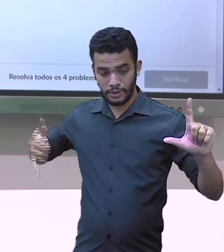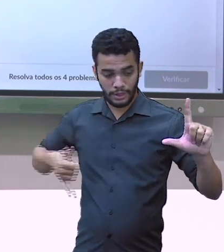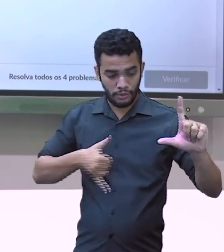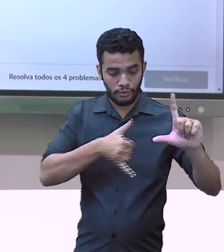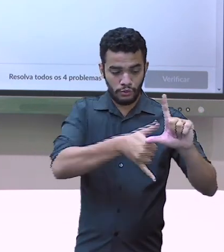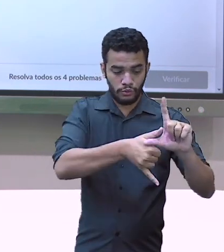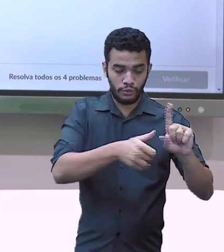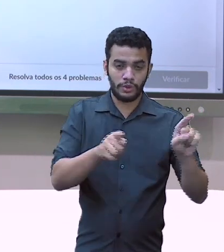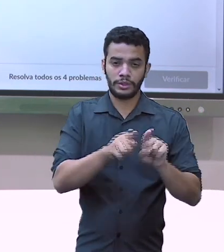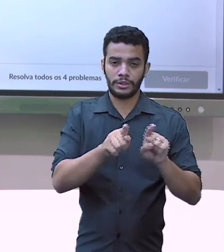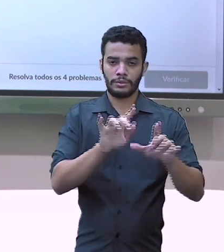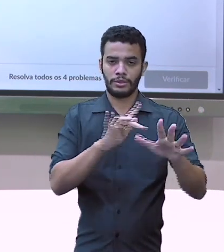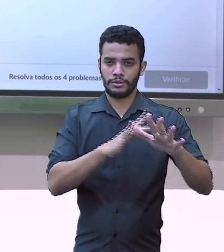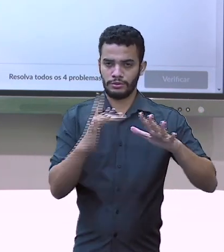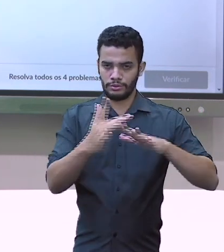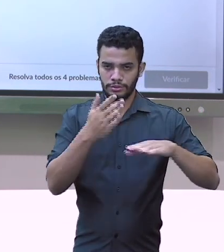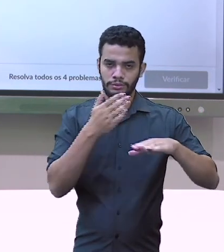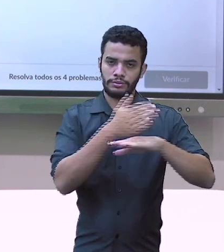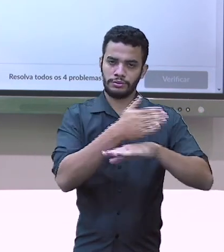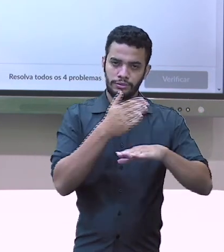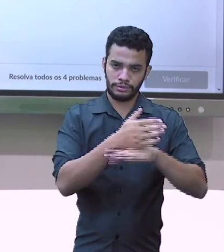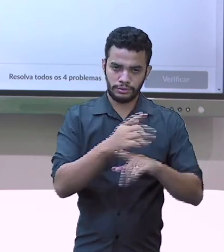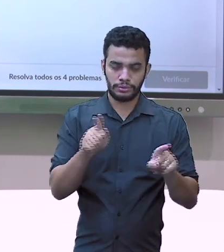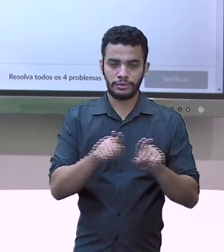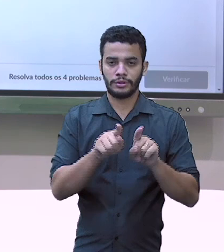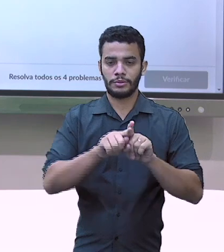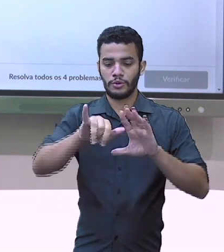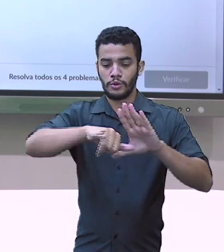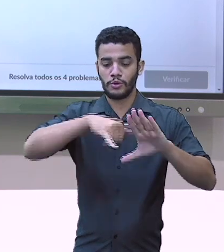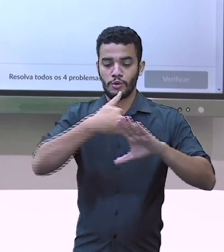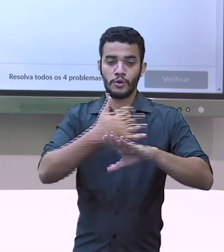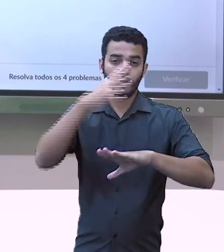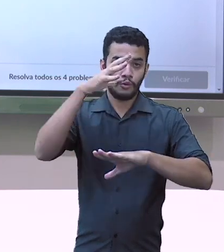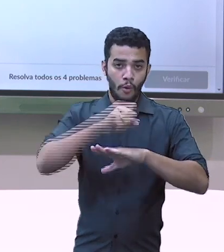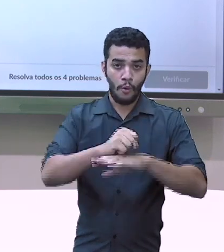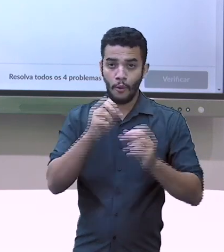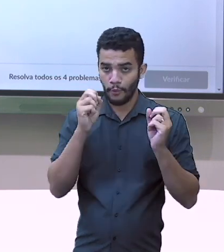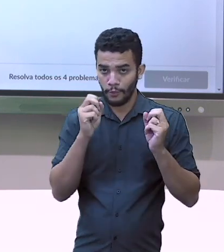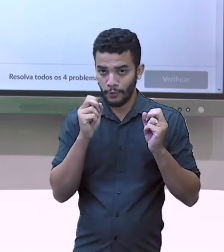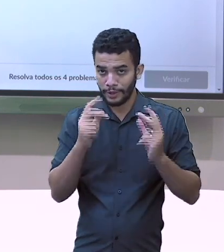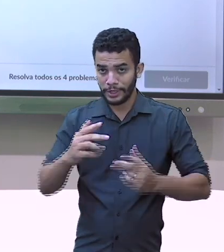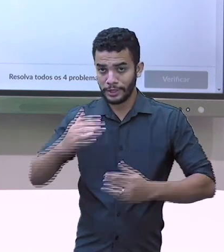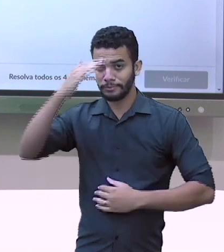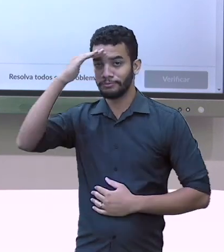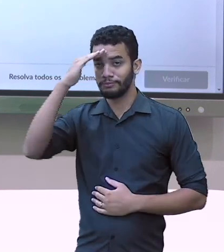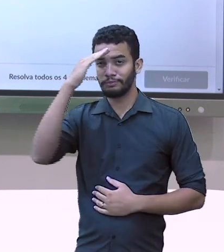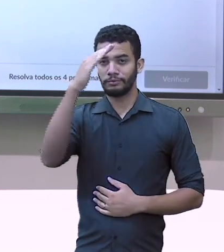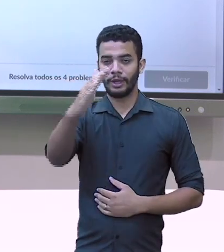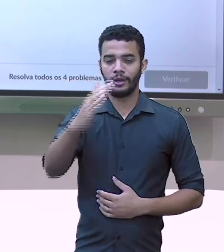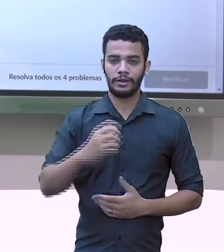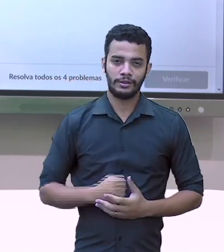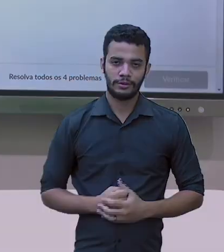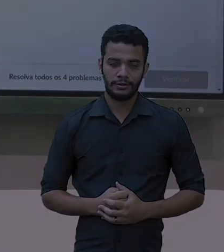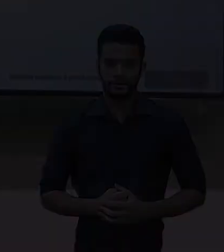Acesse nossas redes sociais e se inscreva em nosso canal do YouTube SMEDGV. E tchau, tchau. tchau.